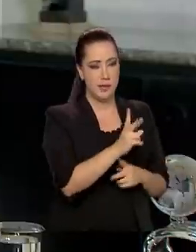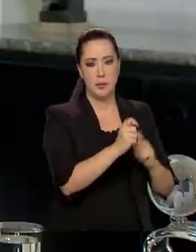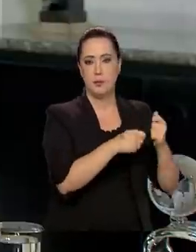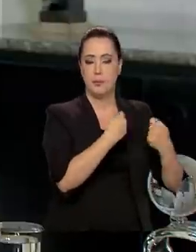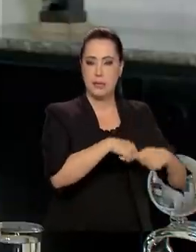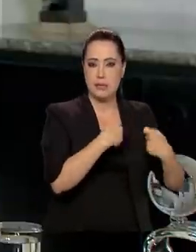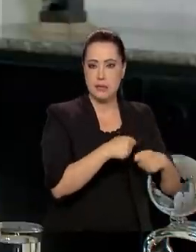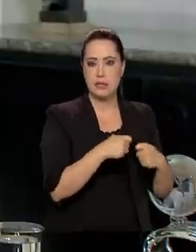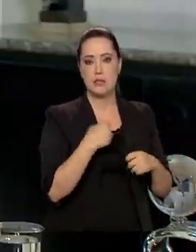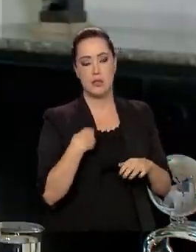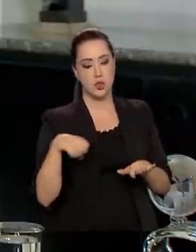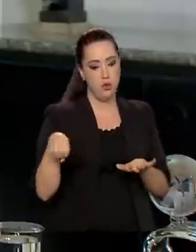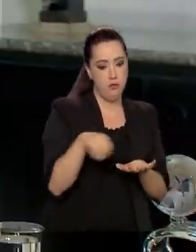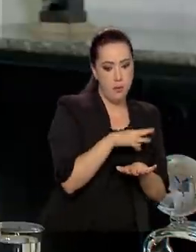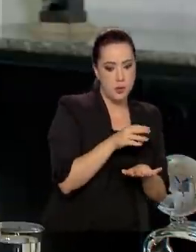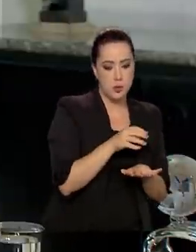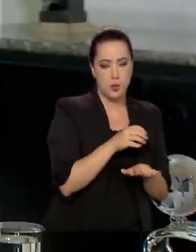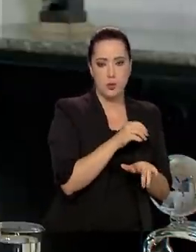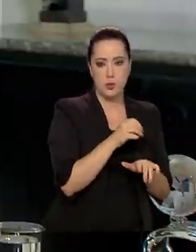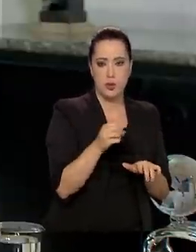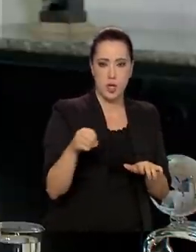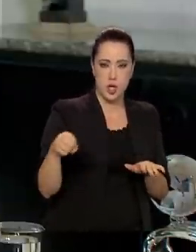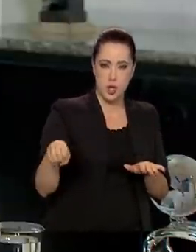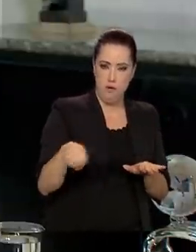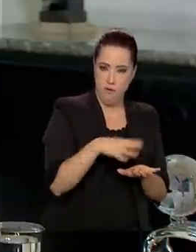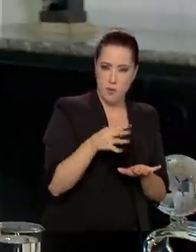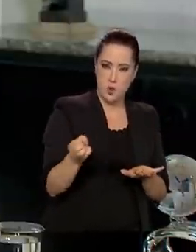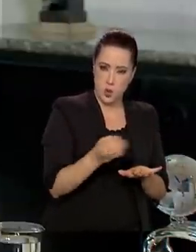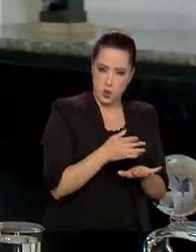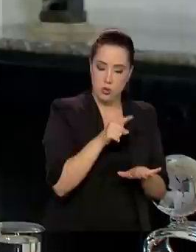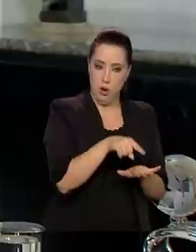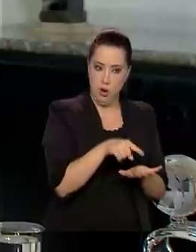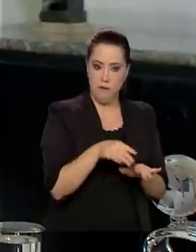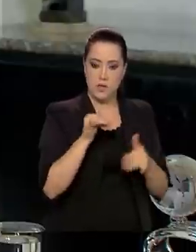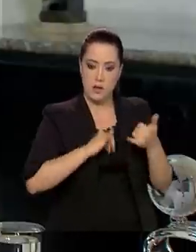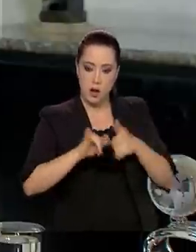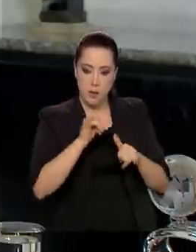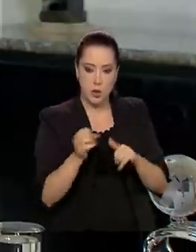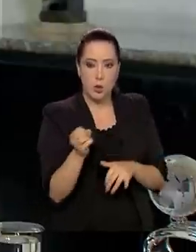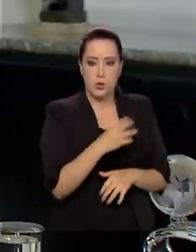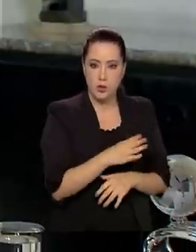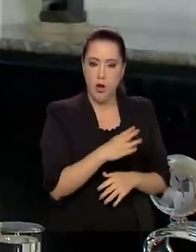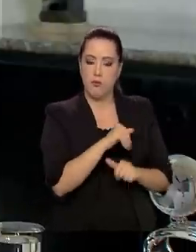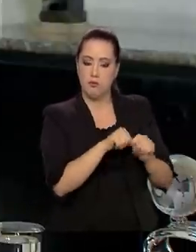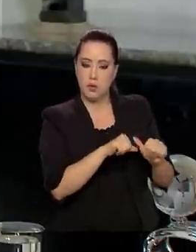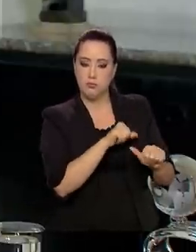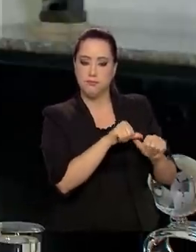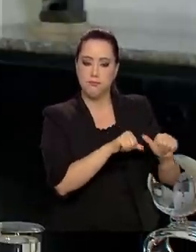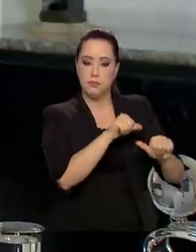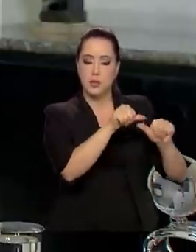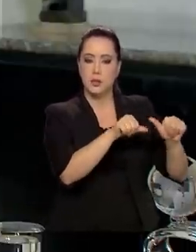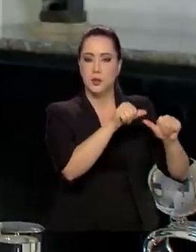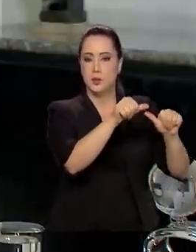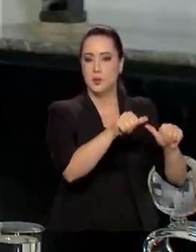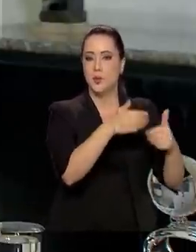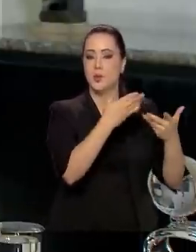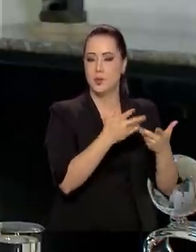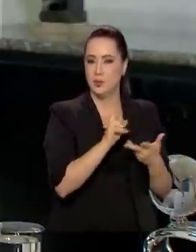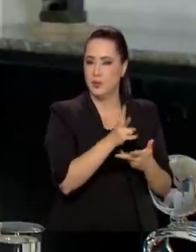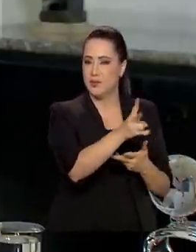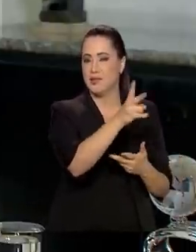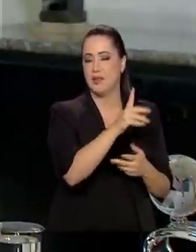com informações novas, com novos laboratórios, com a garantia da entrega daquela vacina, um cronograma que se